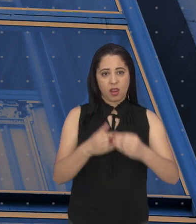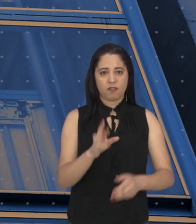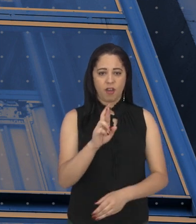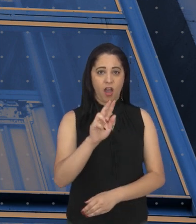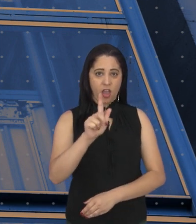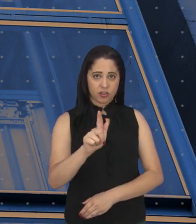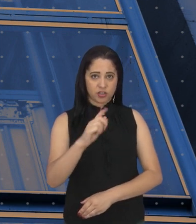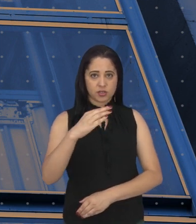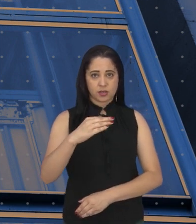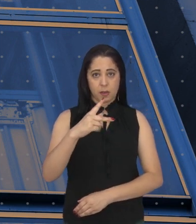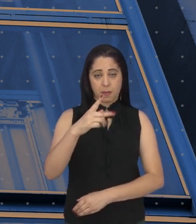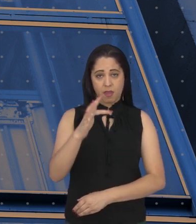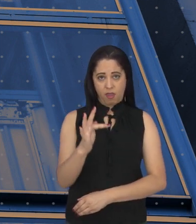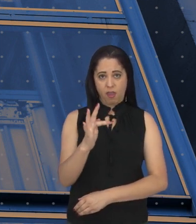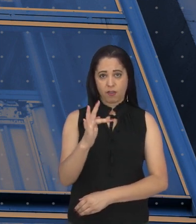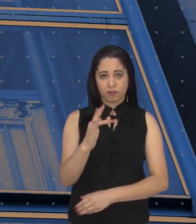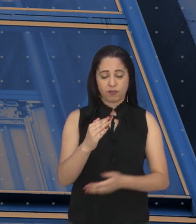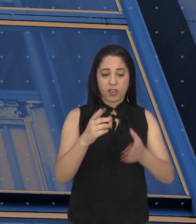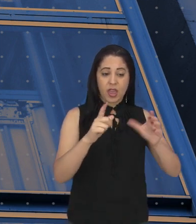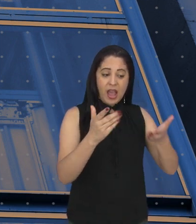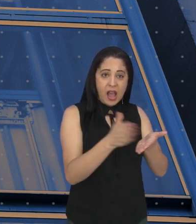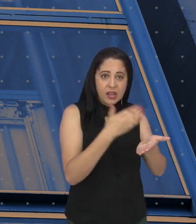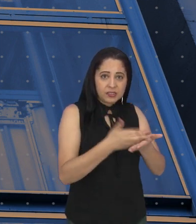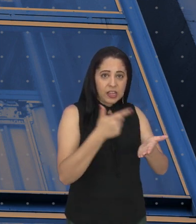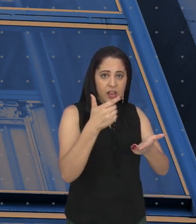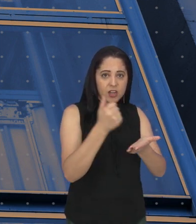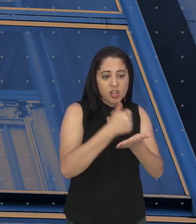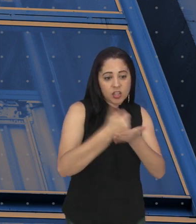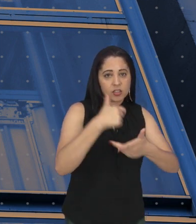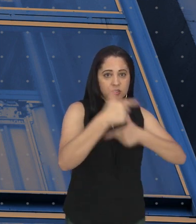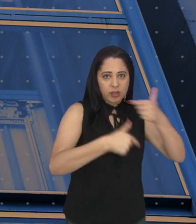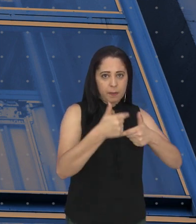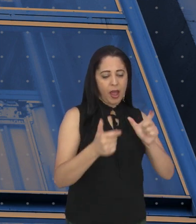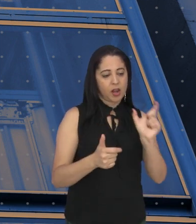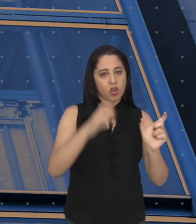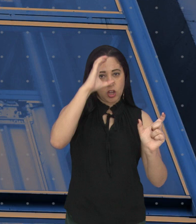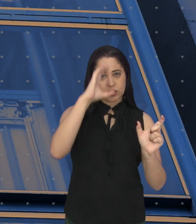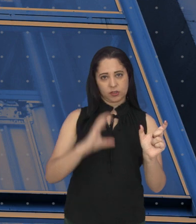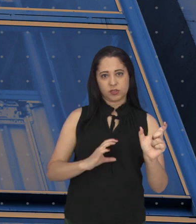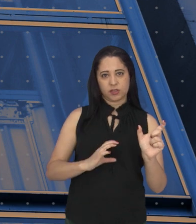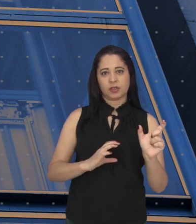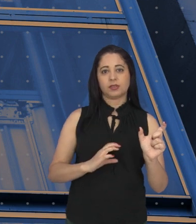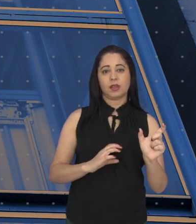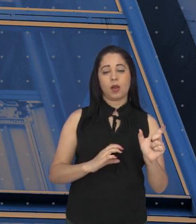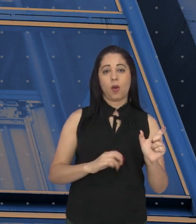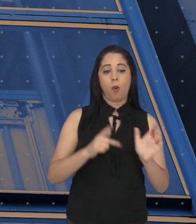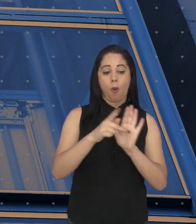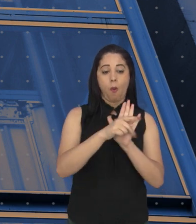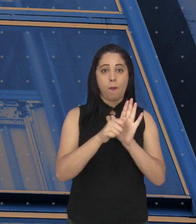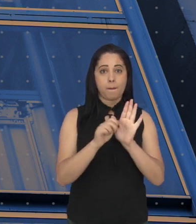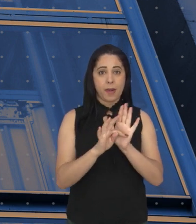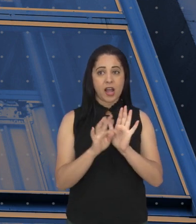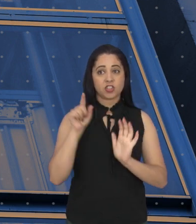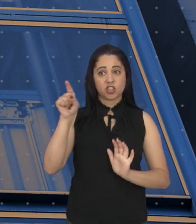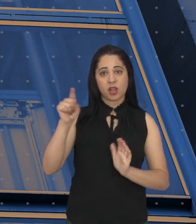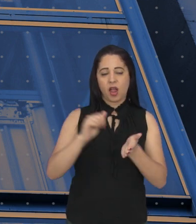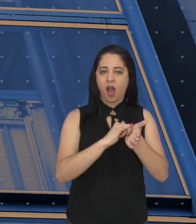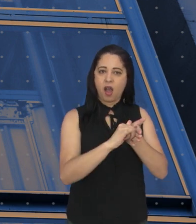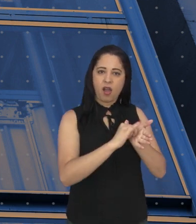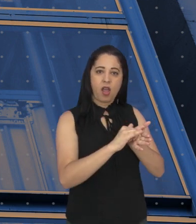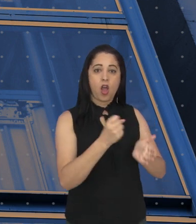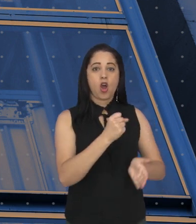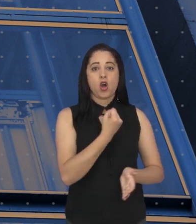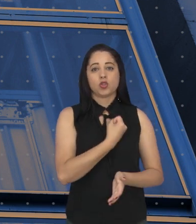PATE levando RG, CPF, carteira de trabalho e o cartão cidadão. O PATE fica na Praça Afonso